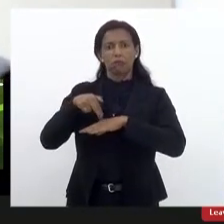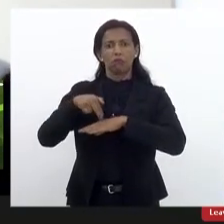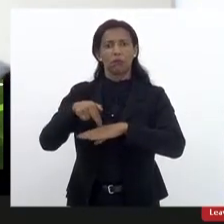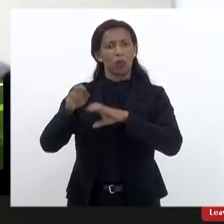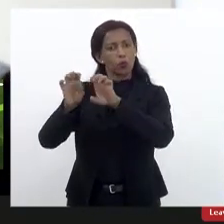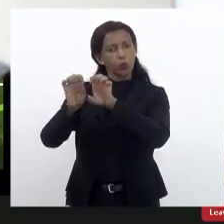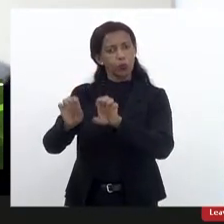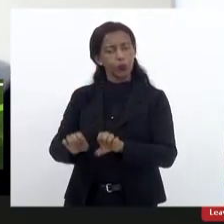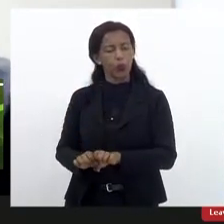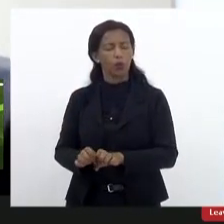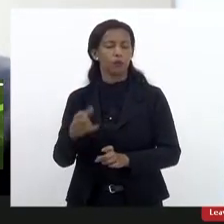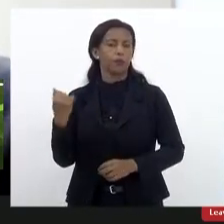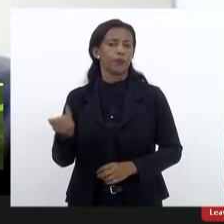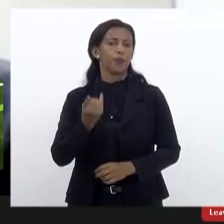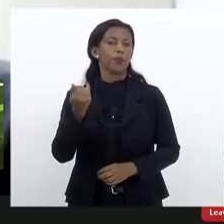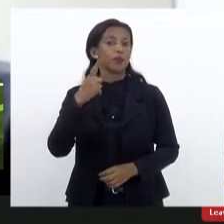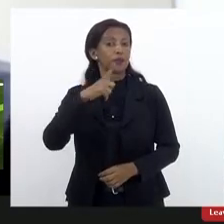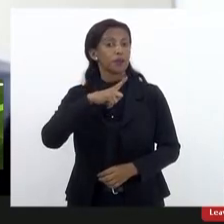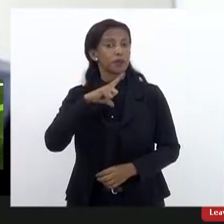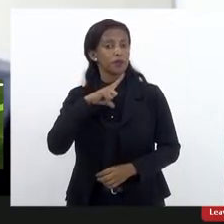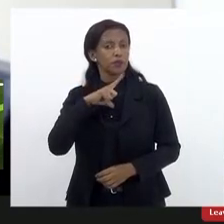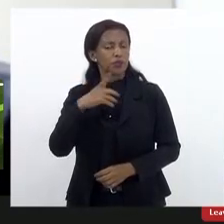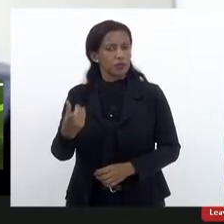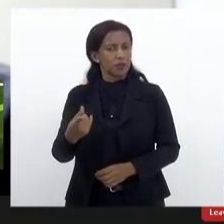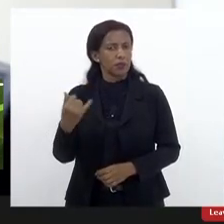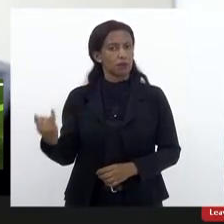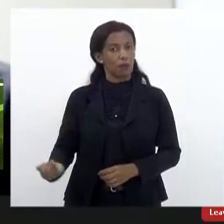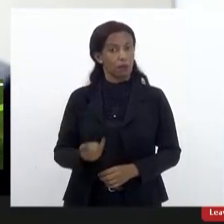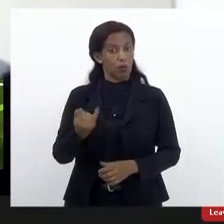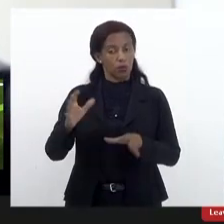importância do Conselho é inquestionável,